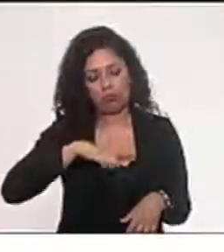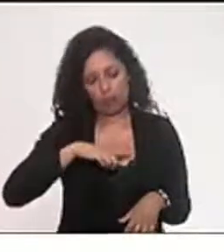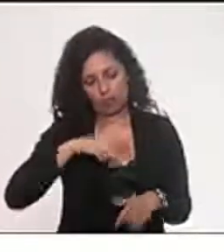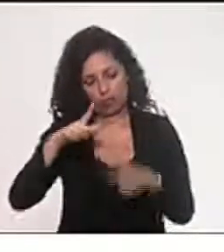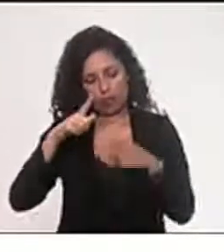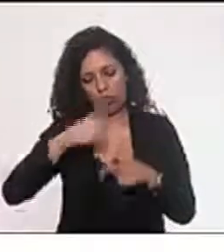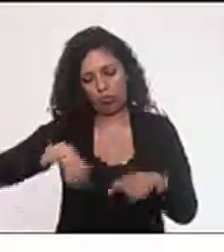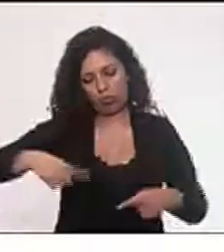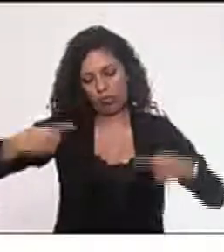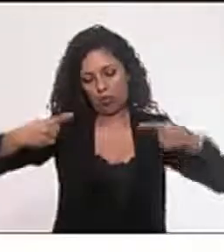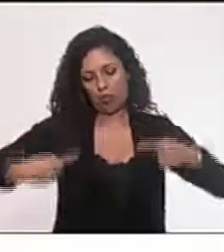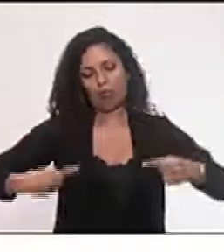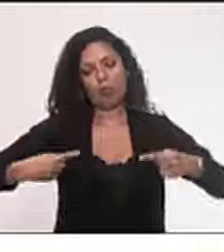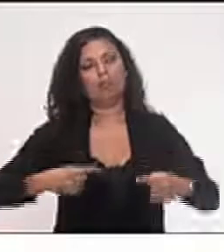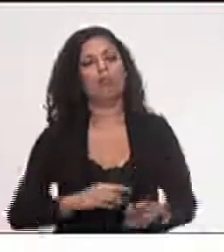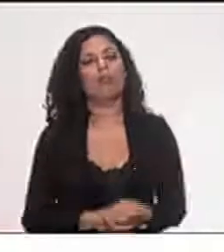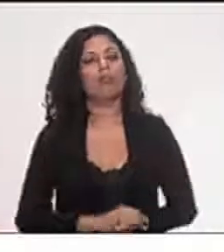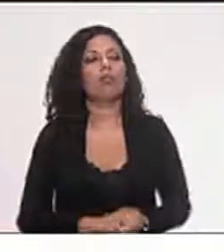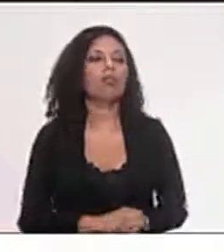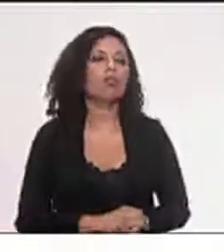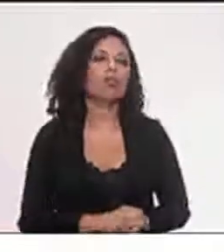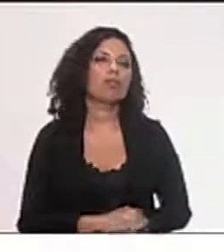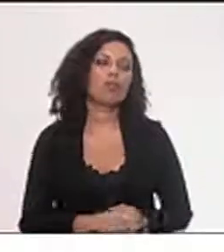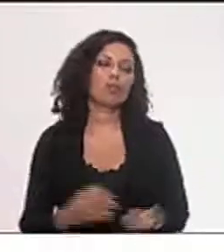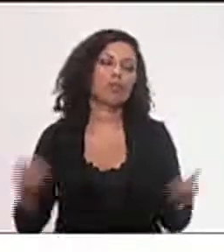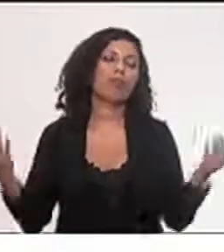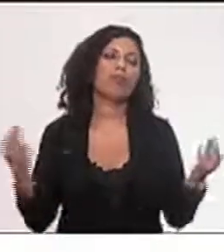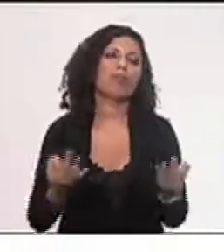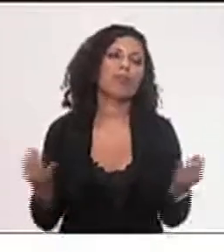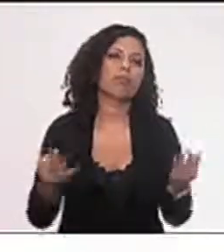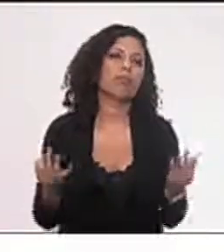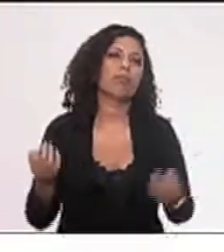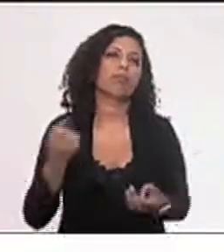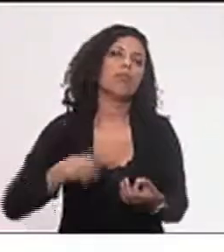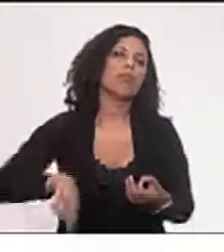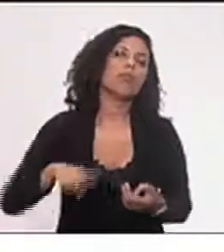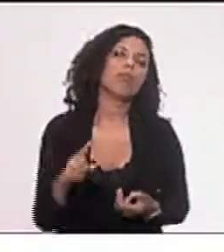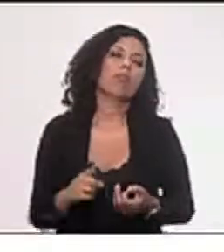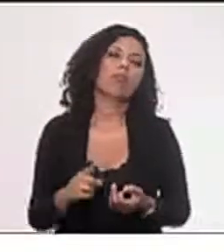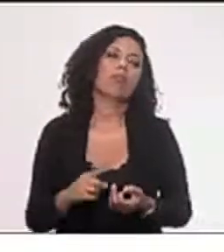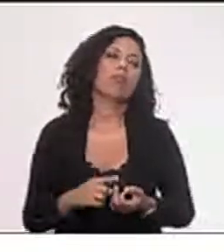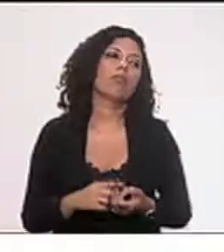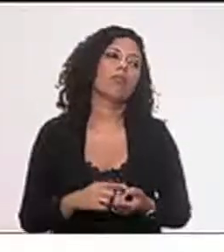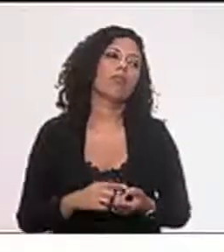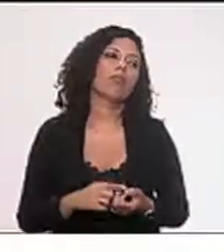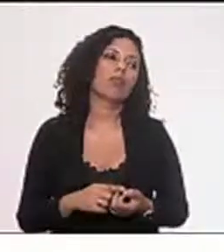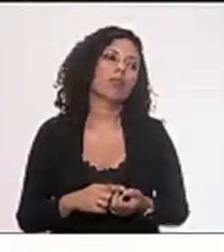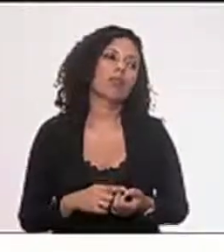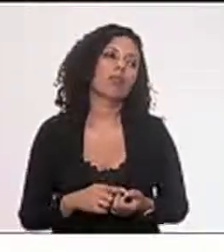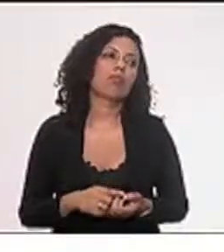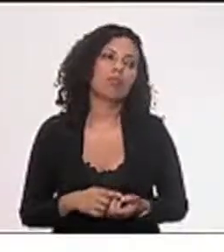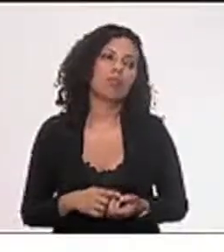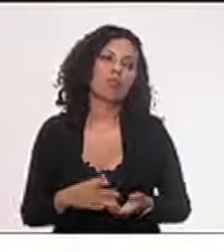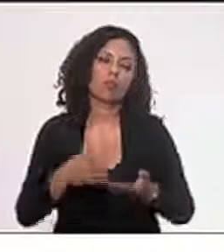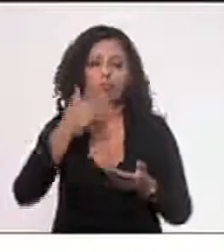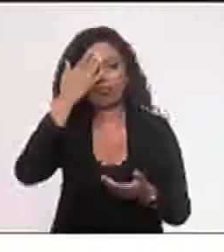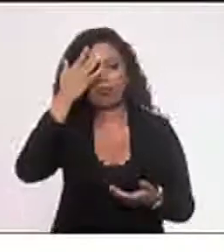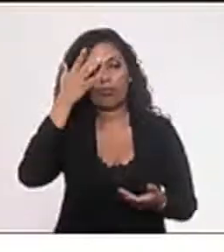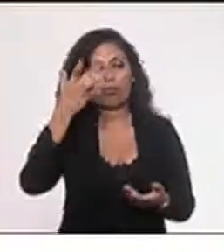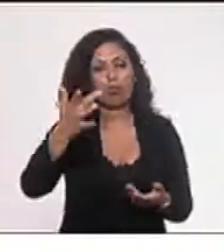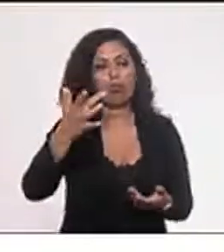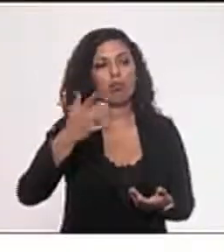Perfeito, deputado. E é por aí. A gente que defende um conceito de